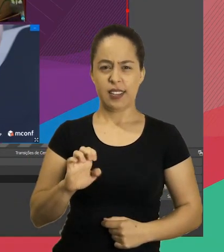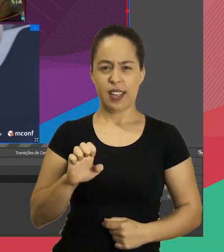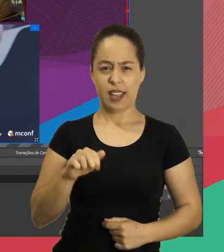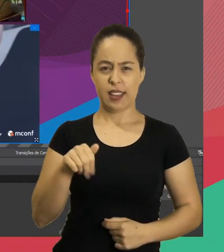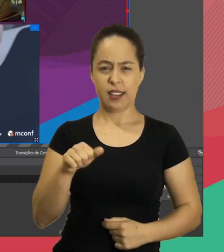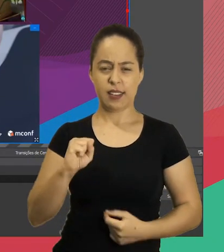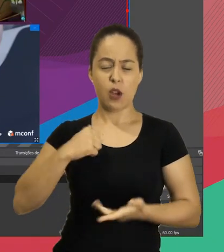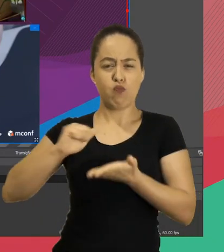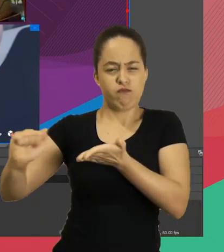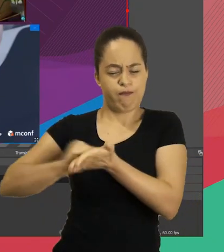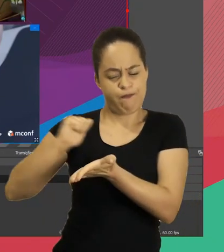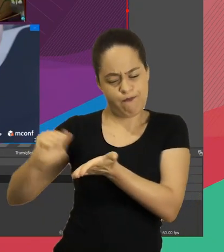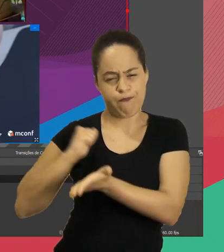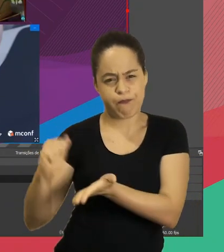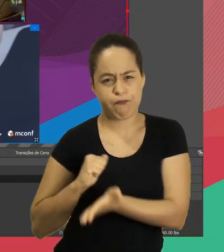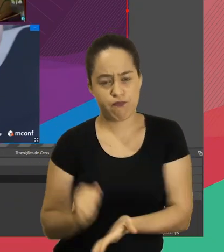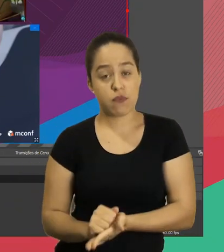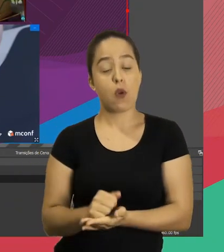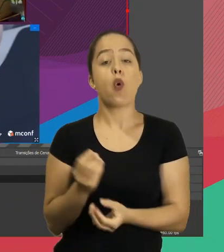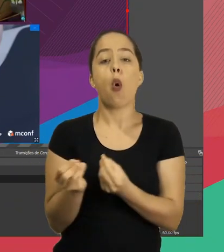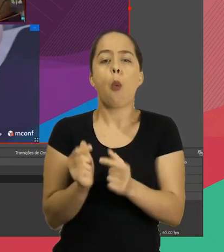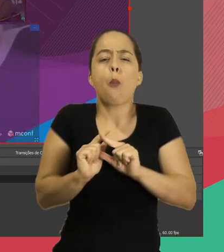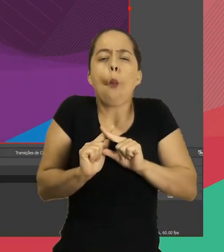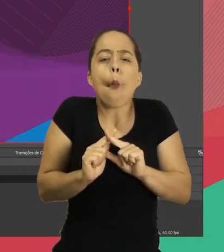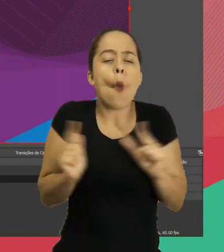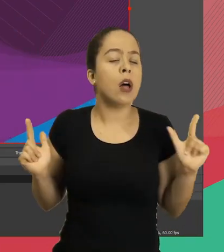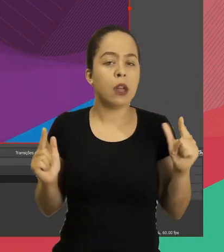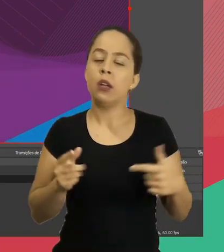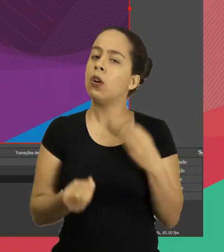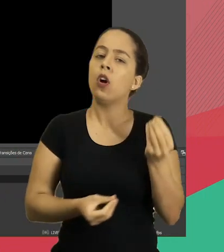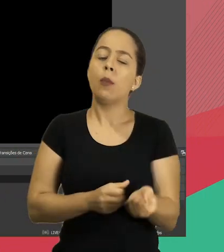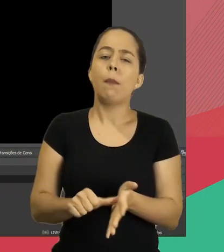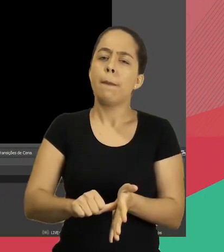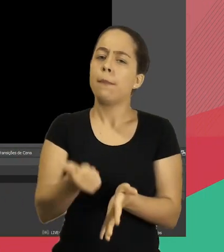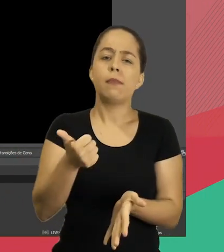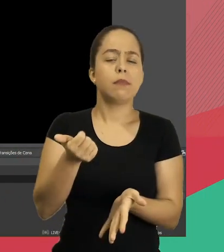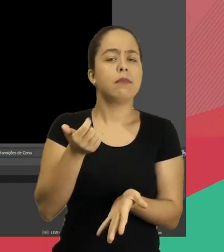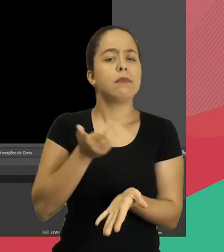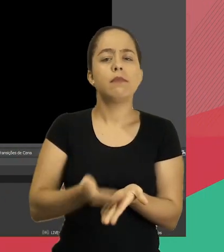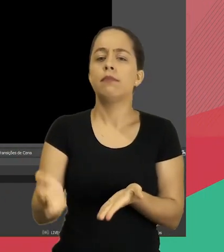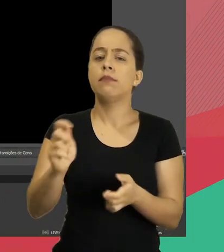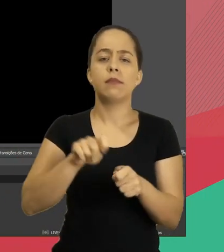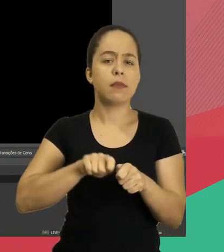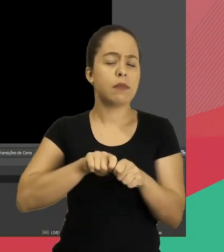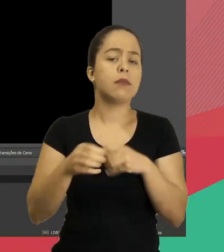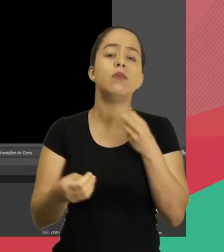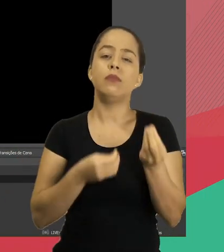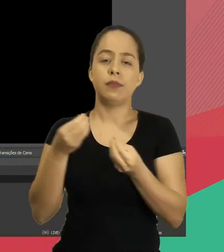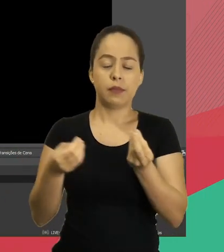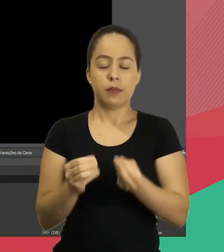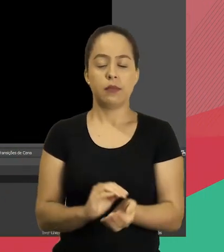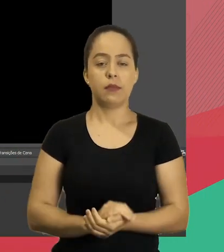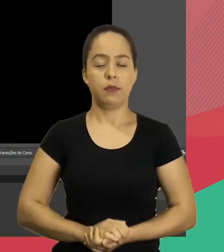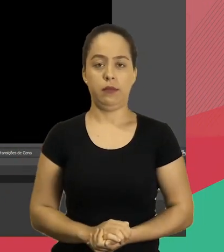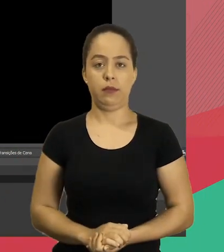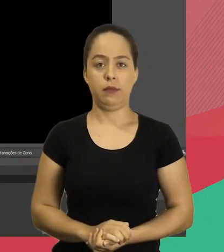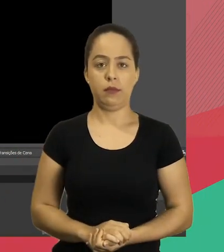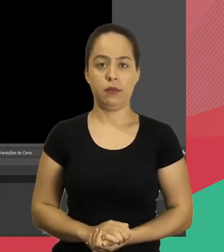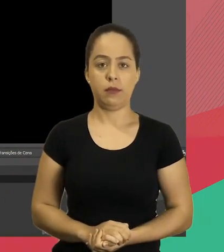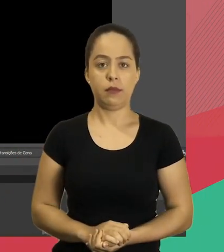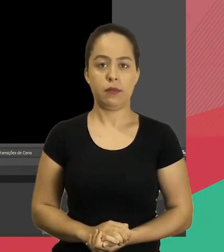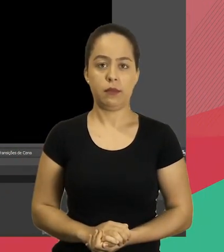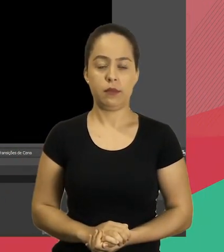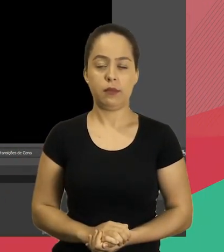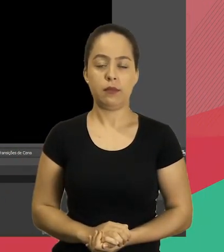deletar aqui todas as cenas e mostrar para vocês como configurar do zero. Bom, vou mostrar para vocês aqui como configurar do